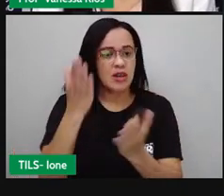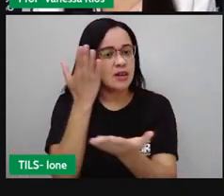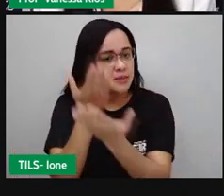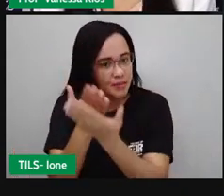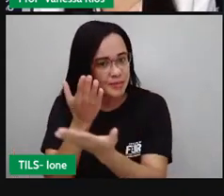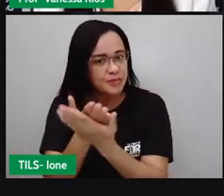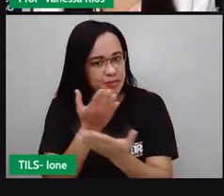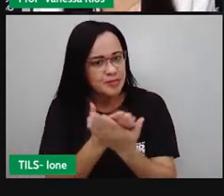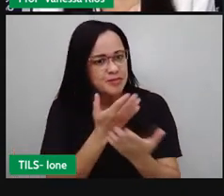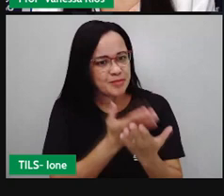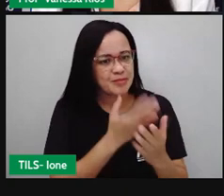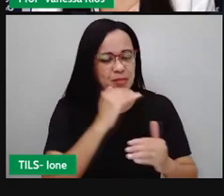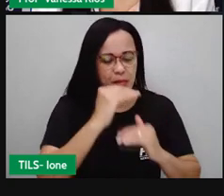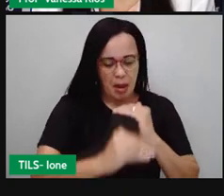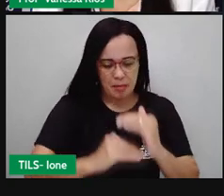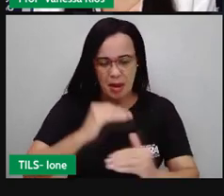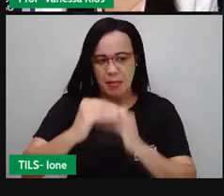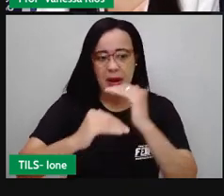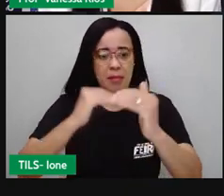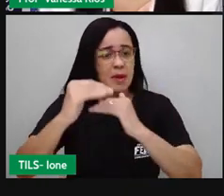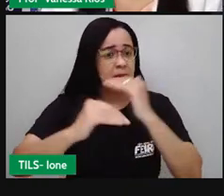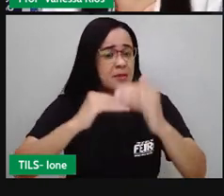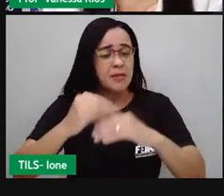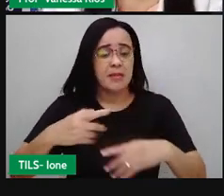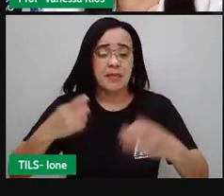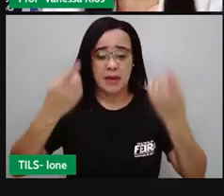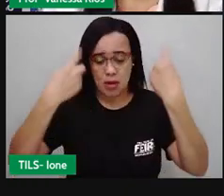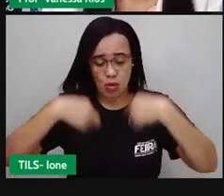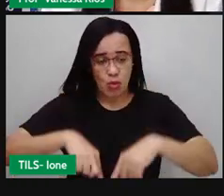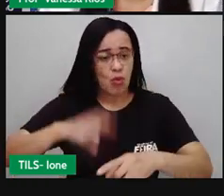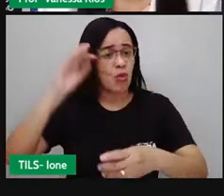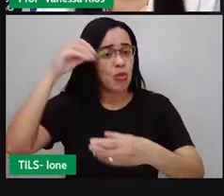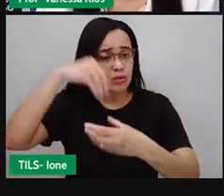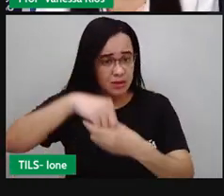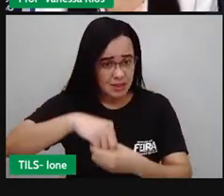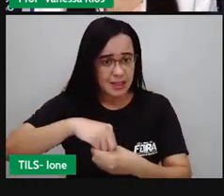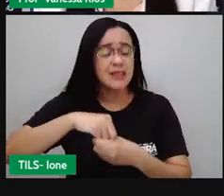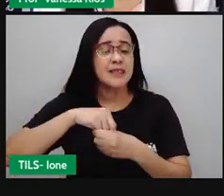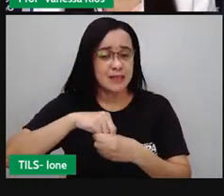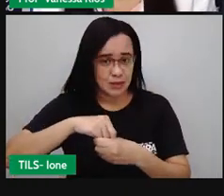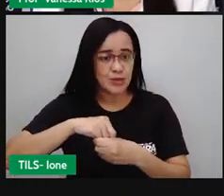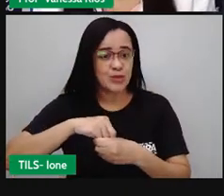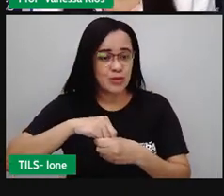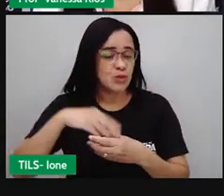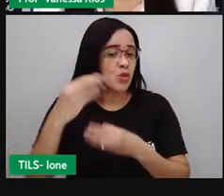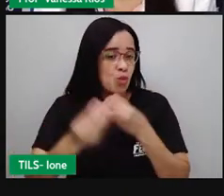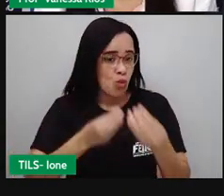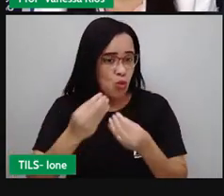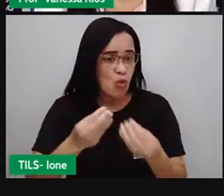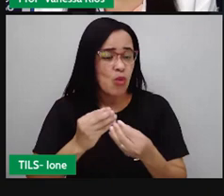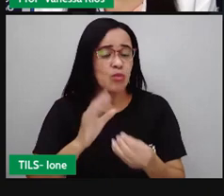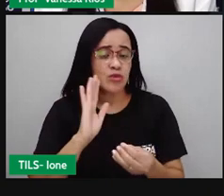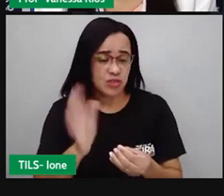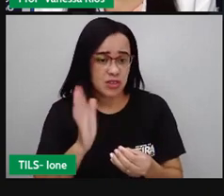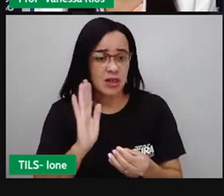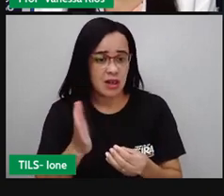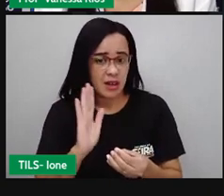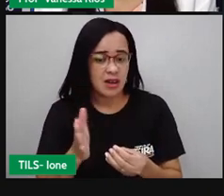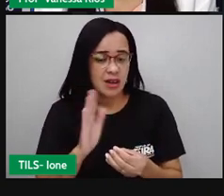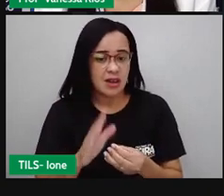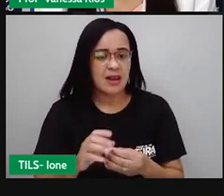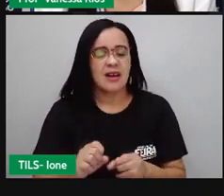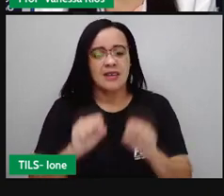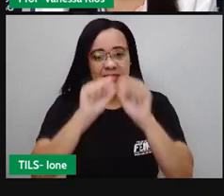processando aí vários acontecimentos com os alimentos, não é? A gente já tratou aí de algum sistema e o